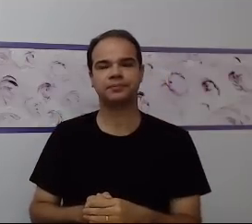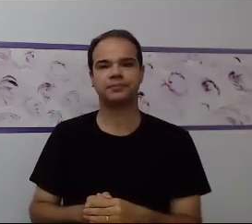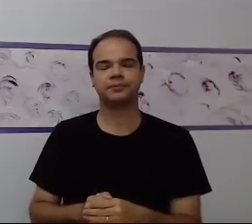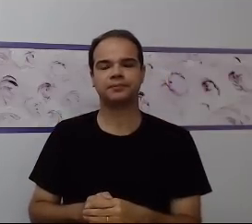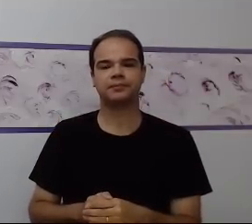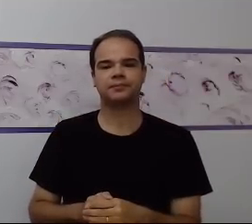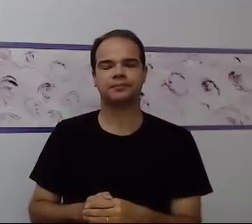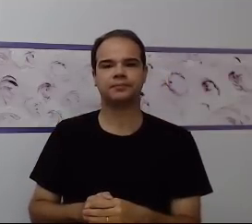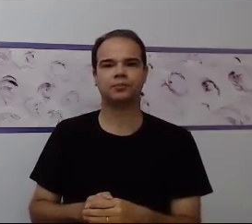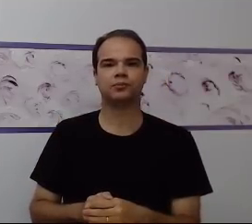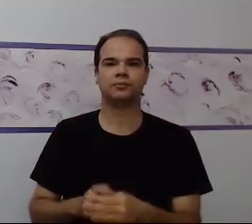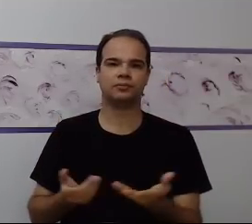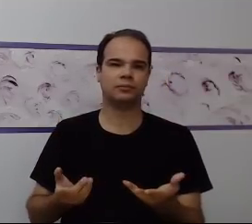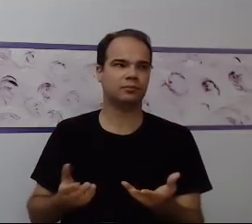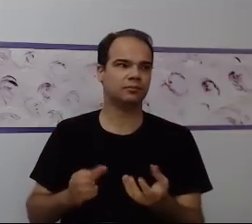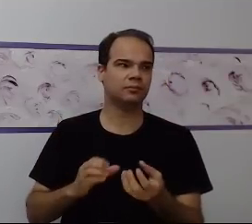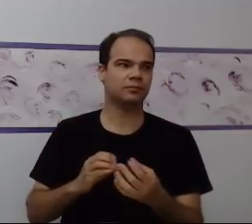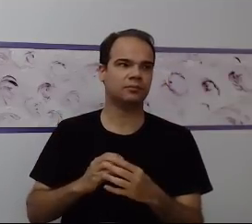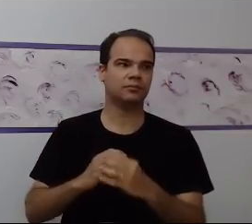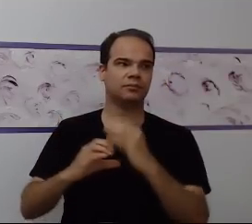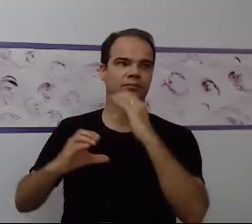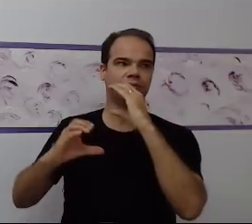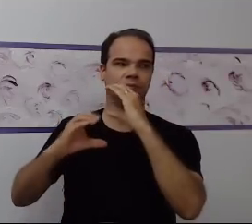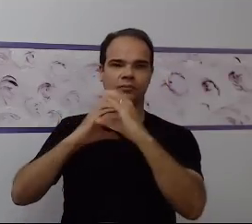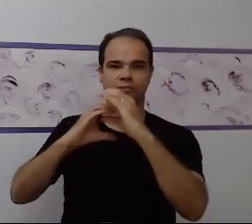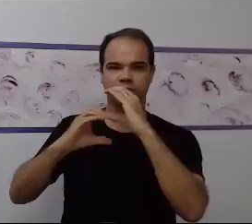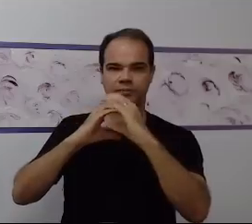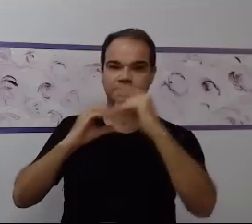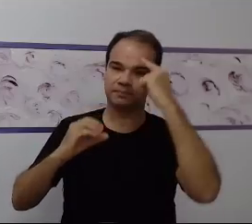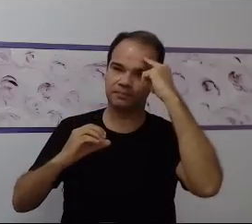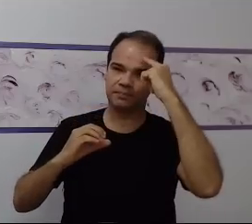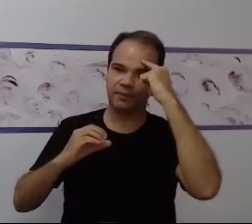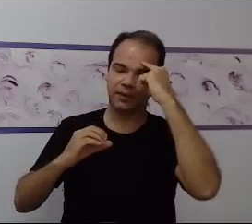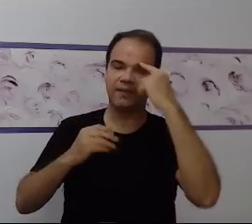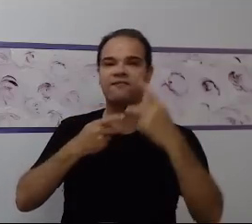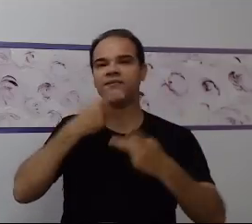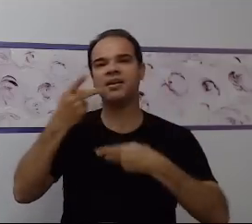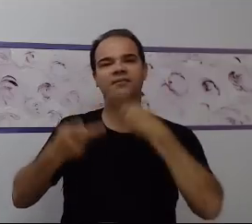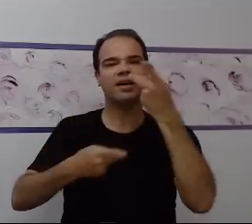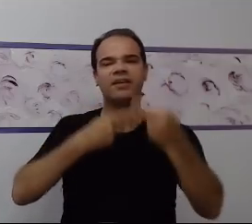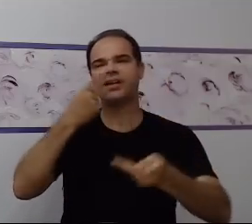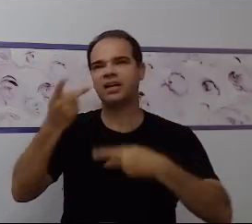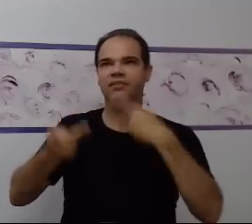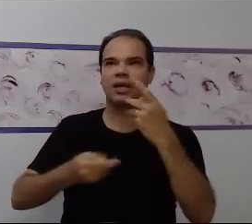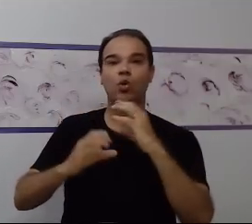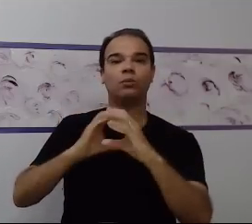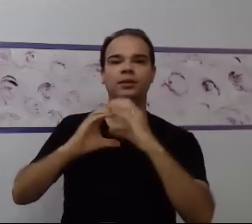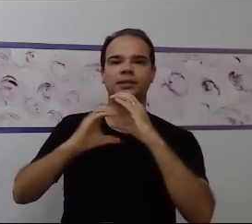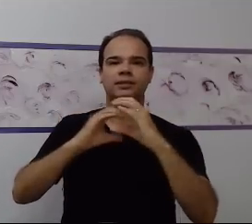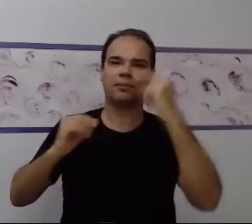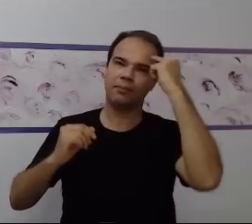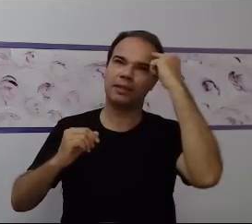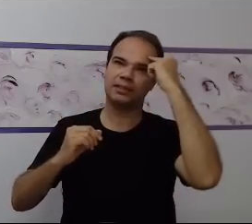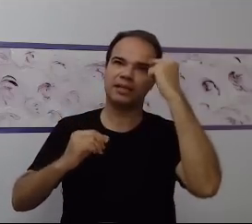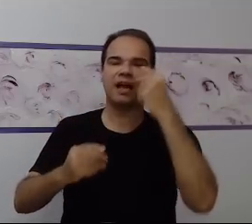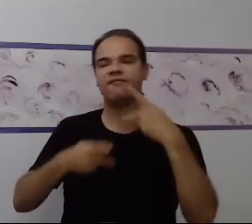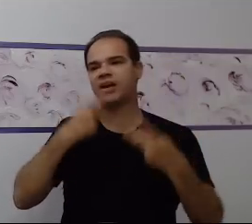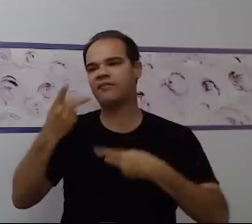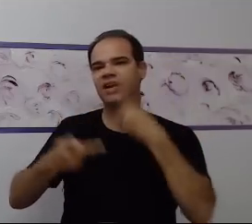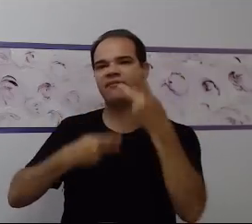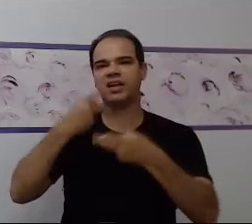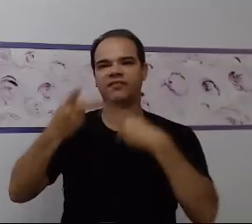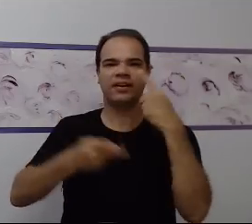gente pensa muito na comunicação verbal. É a primeira coisa que vem na nossa cabeça é a comunicação